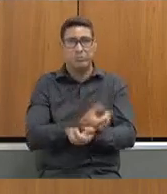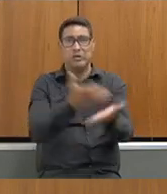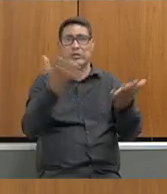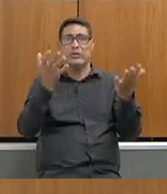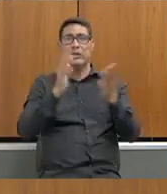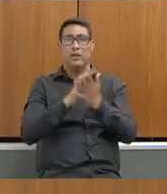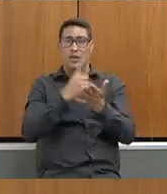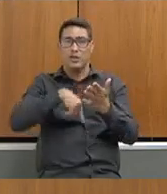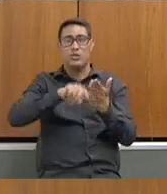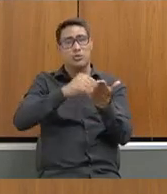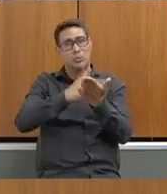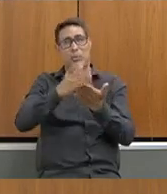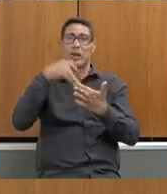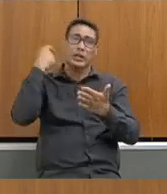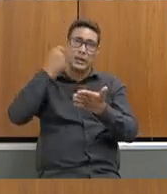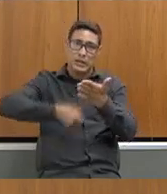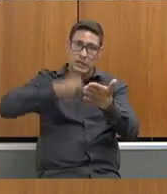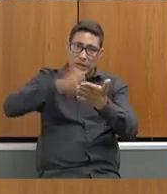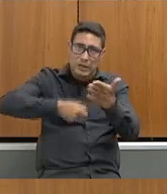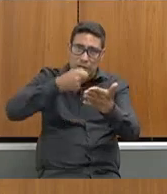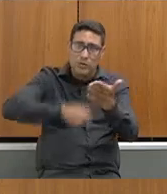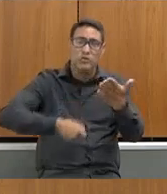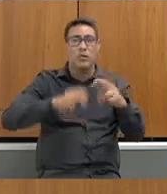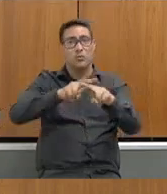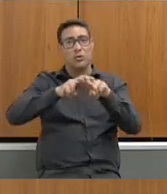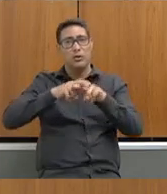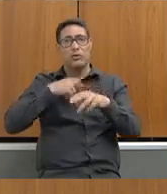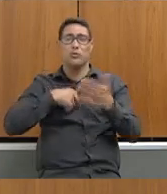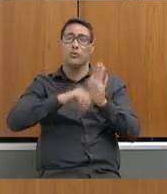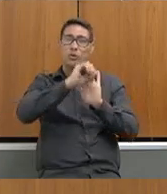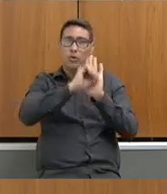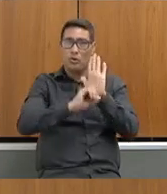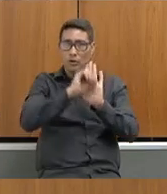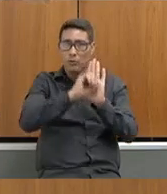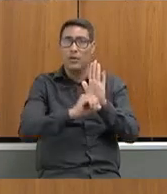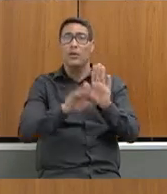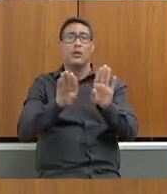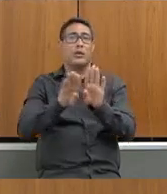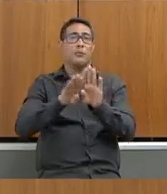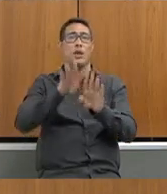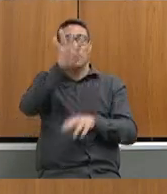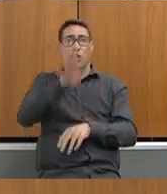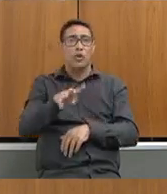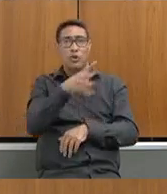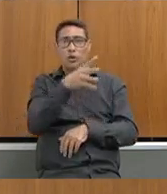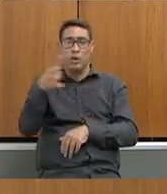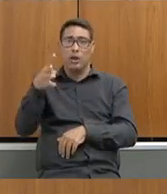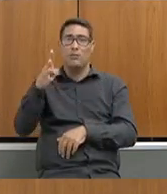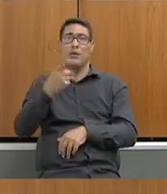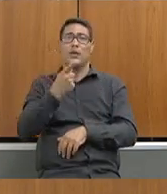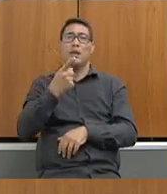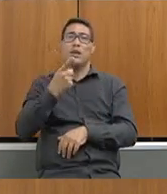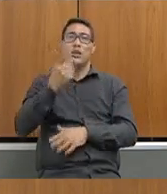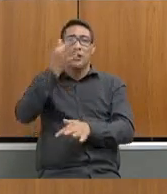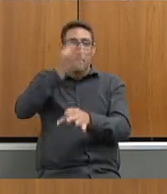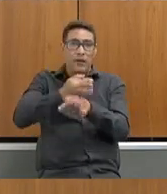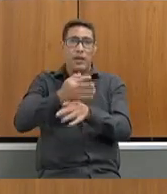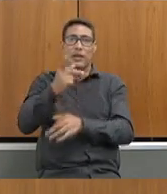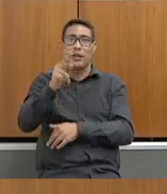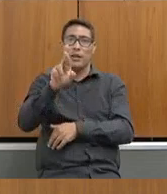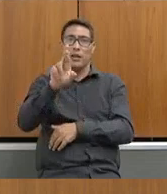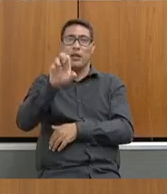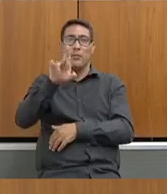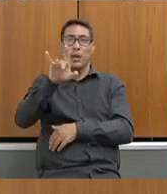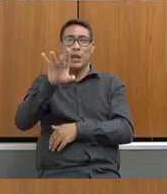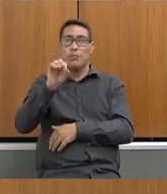uma luta em relação à execução do orçamento. cronograma de férias-prêmio. Nós não temos, nós já pedimos, eu já pedi na Comissão de Administração